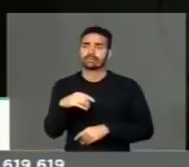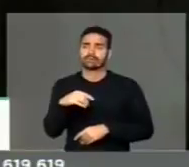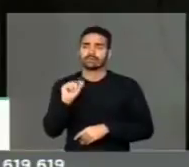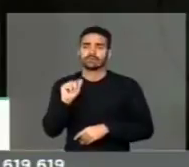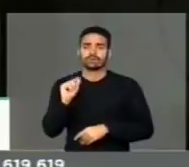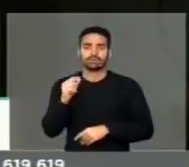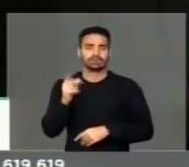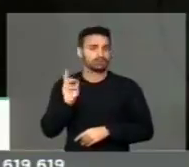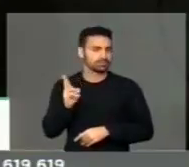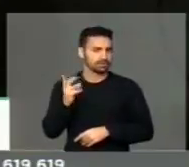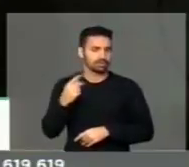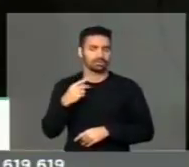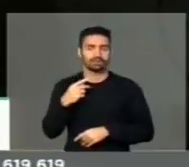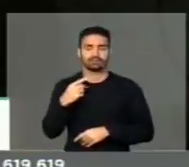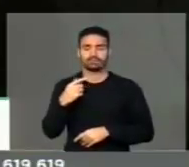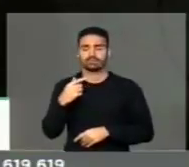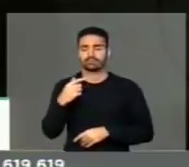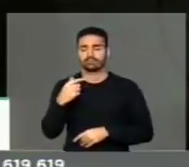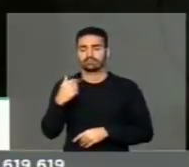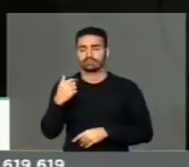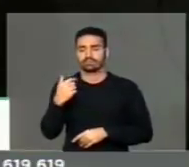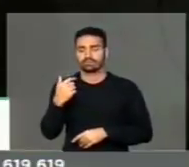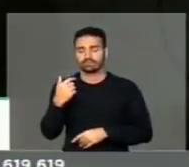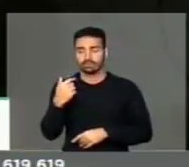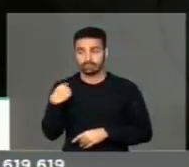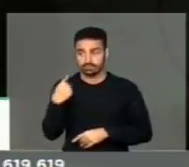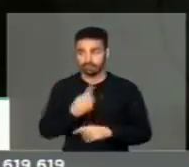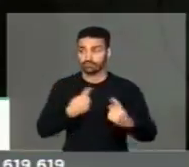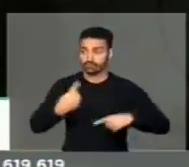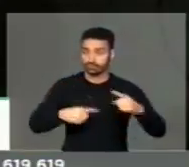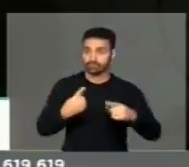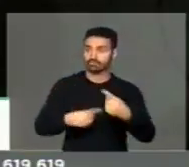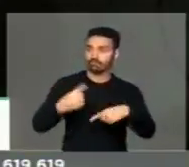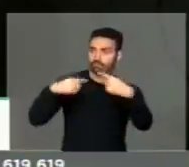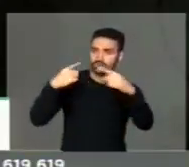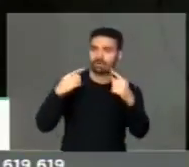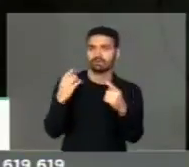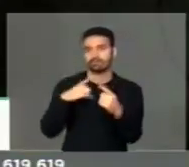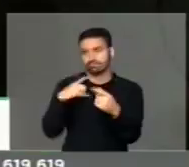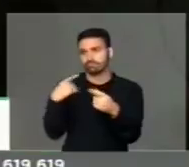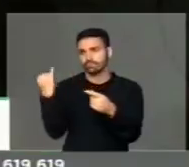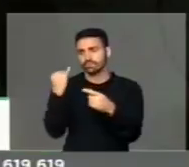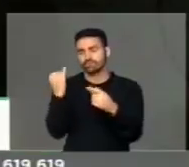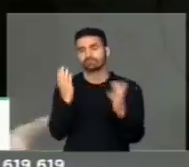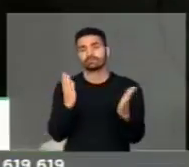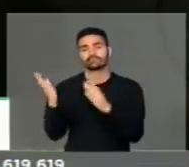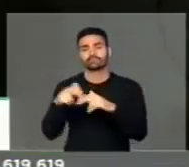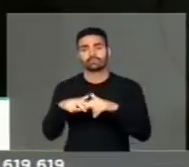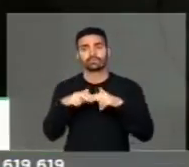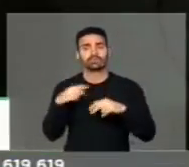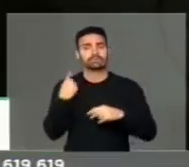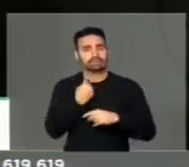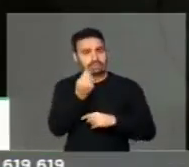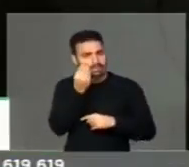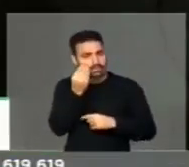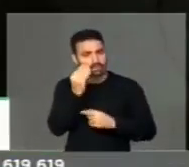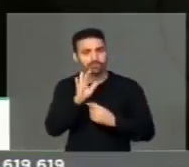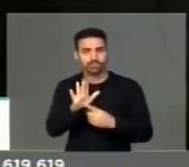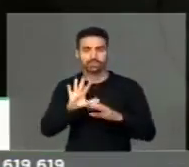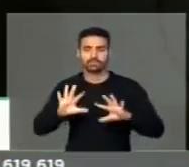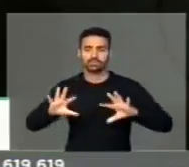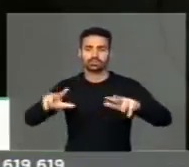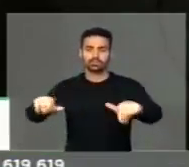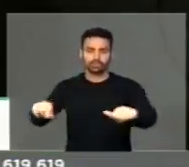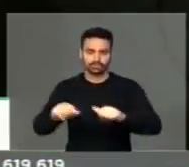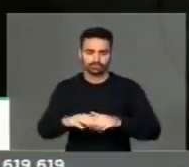sempre tratando, trazendo e evoluindo, são passos que a gente tem tentado mostrar a todos,